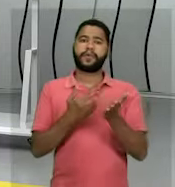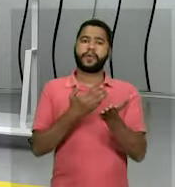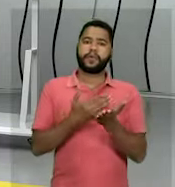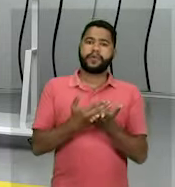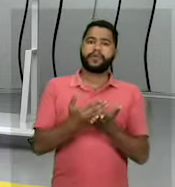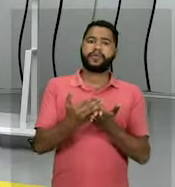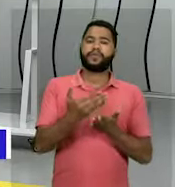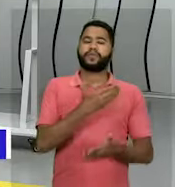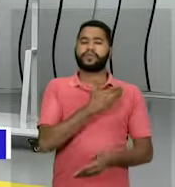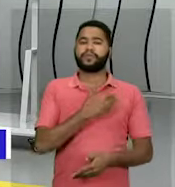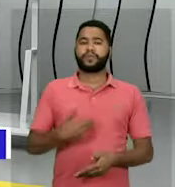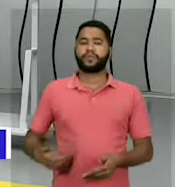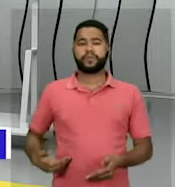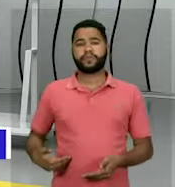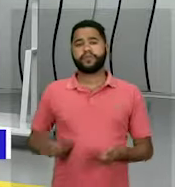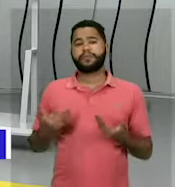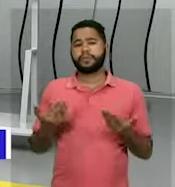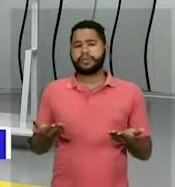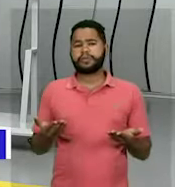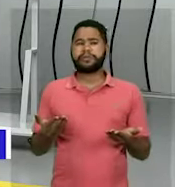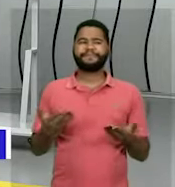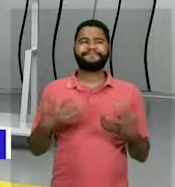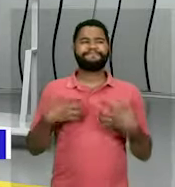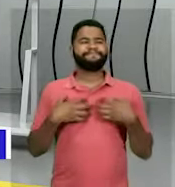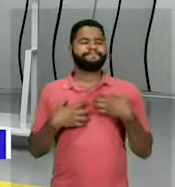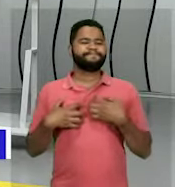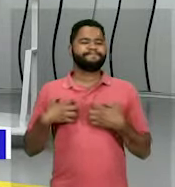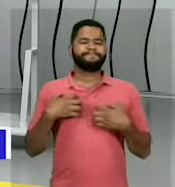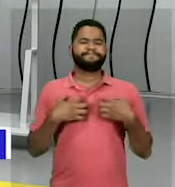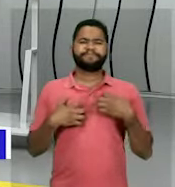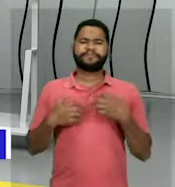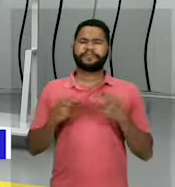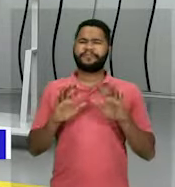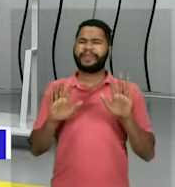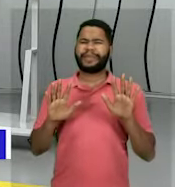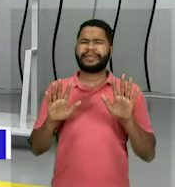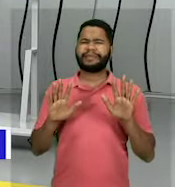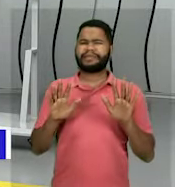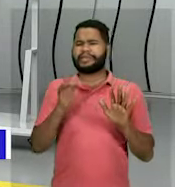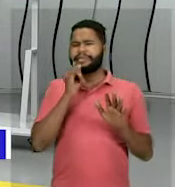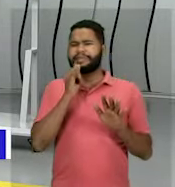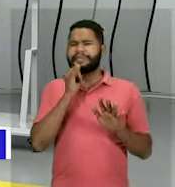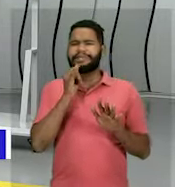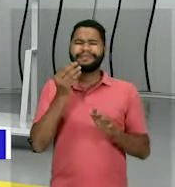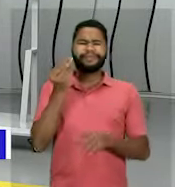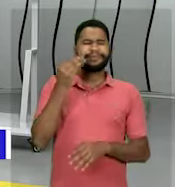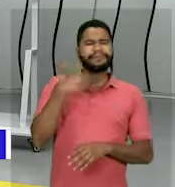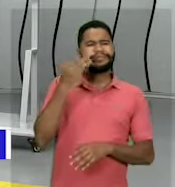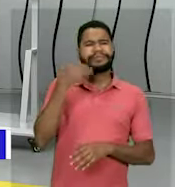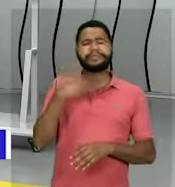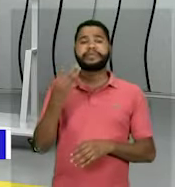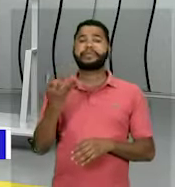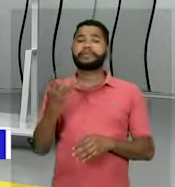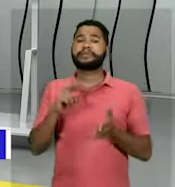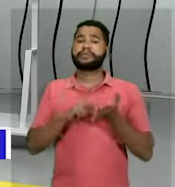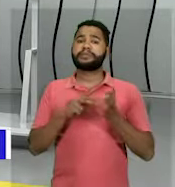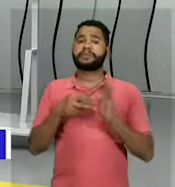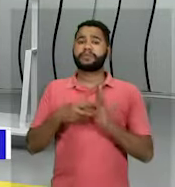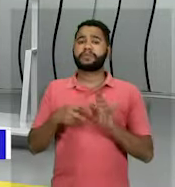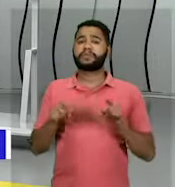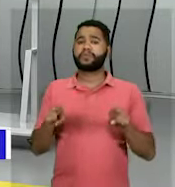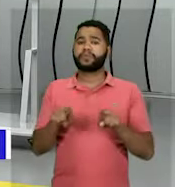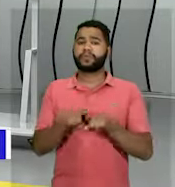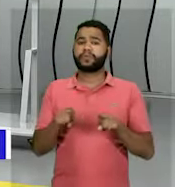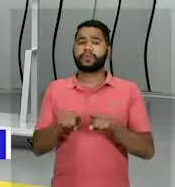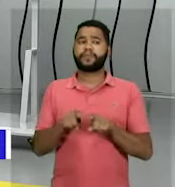governo, é claro que eles vão ficar insatisfeitos, mas não há uma fragilidade. E quer dizer também que